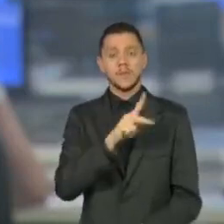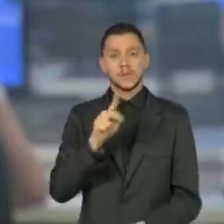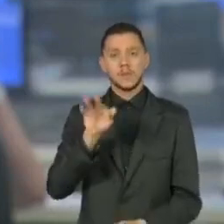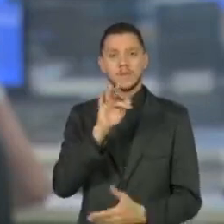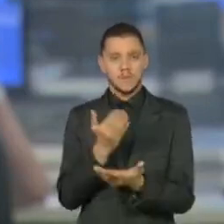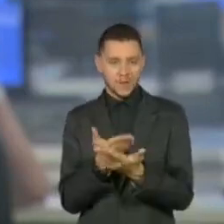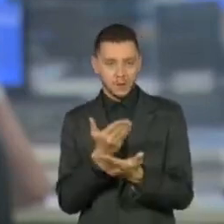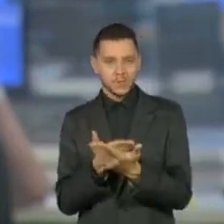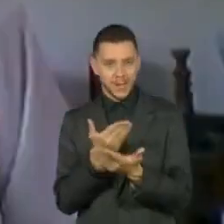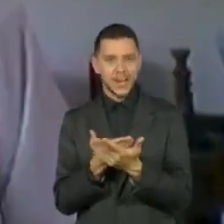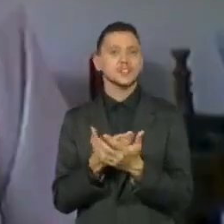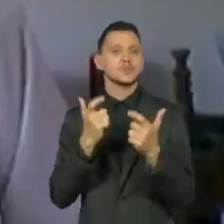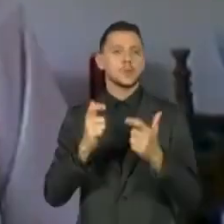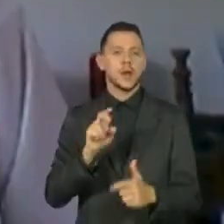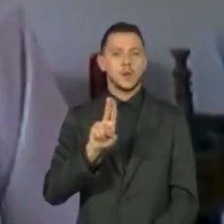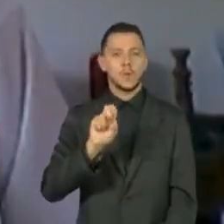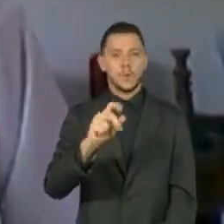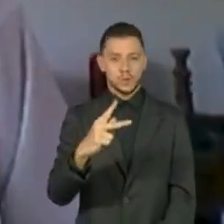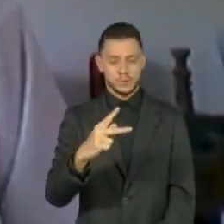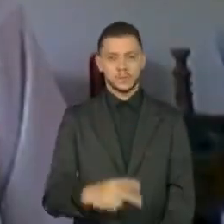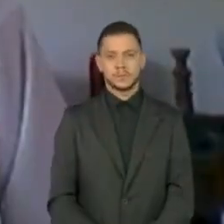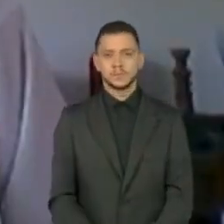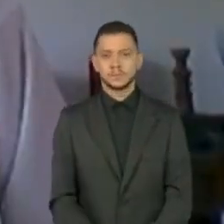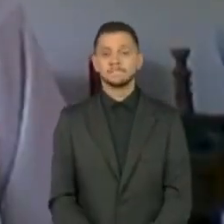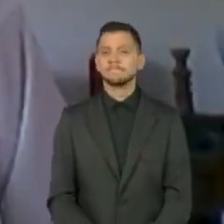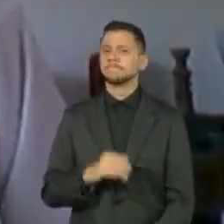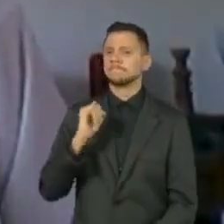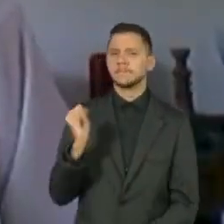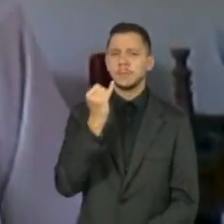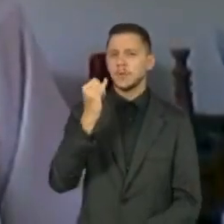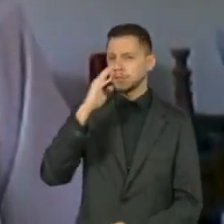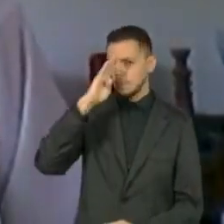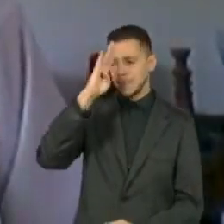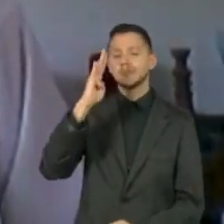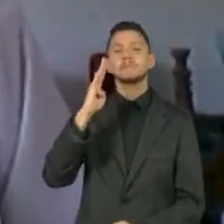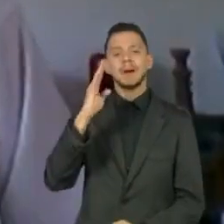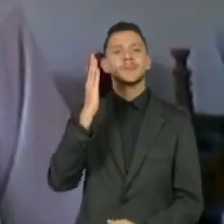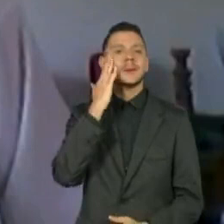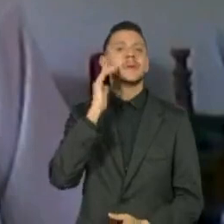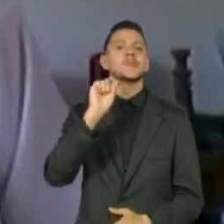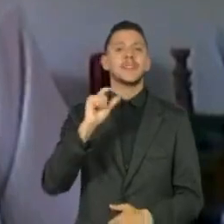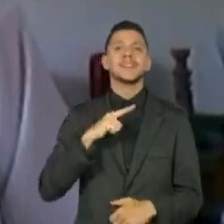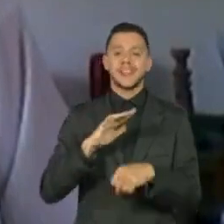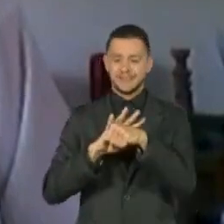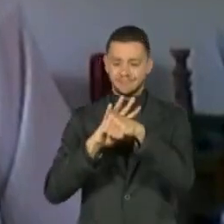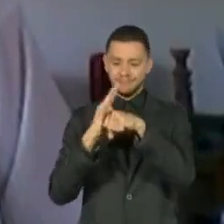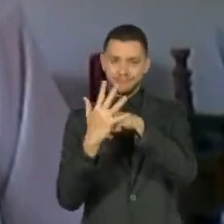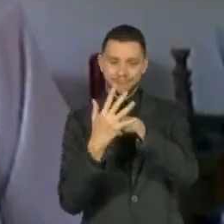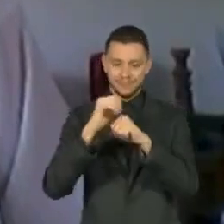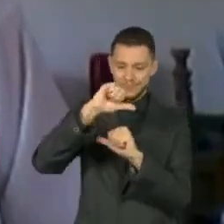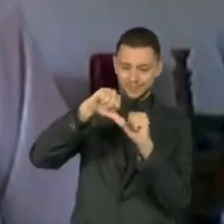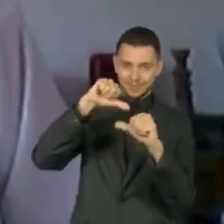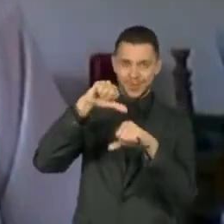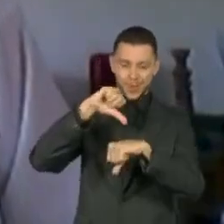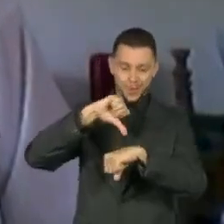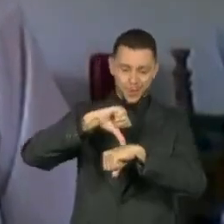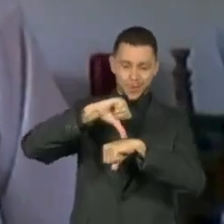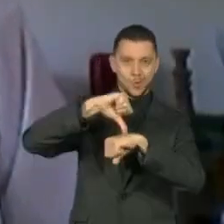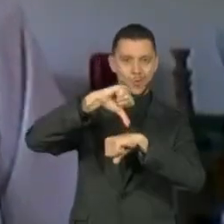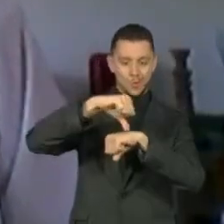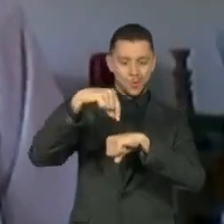Saúde Pública da USP. O mais importante é lembrar que é uma variante nova, a variante Ômicron,